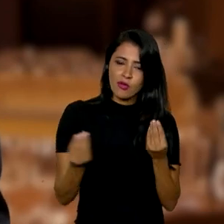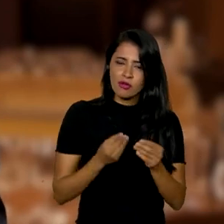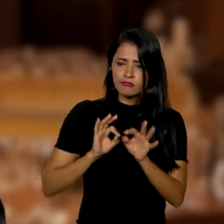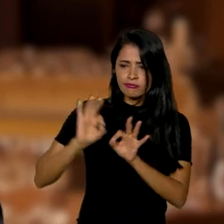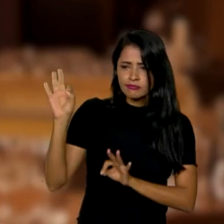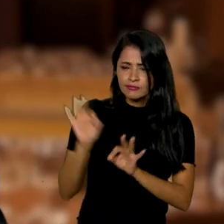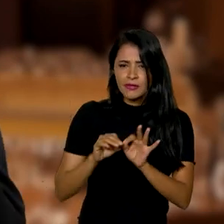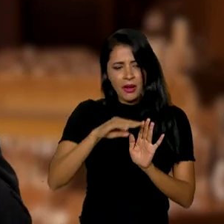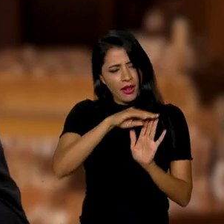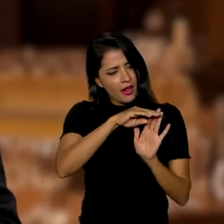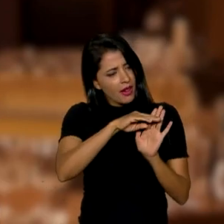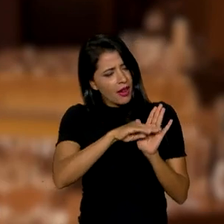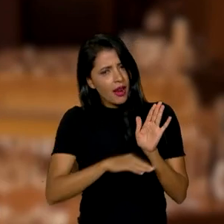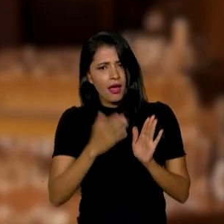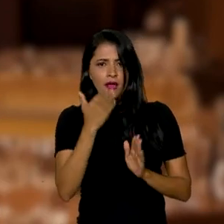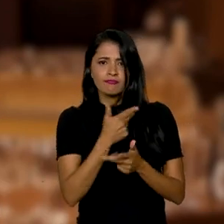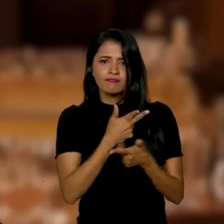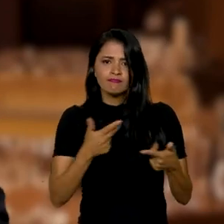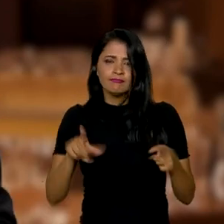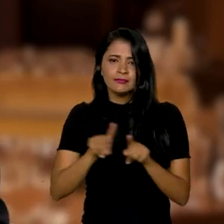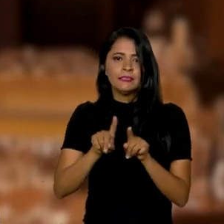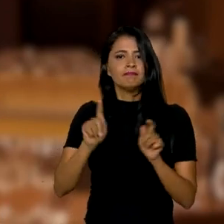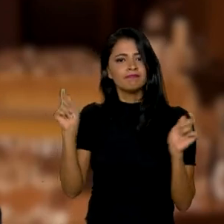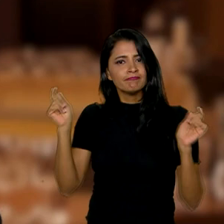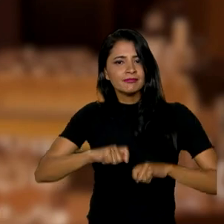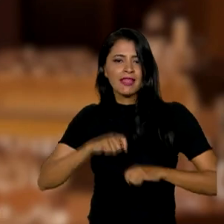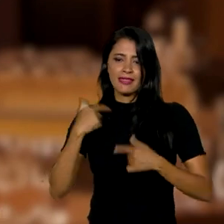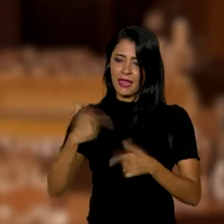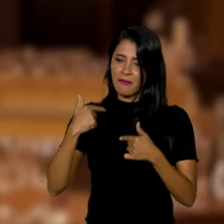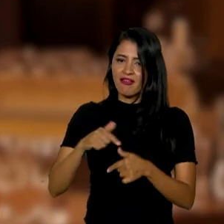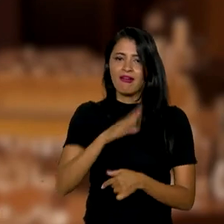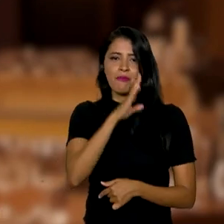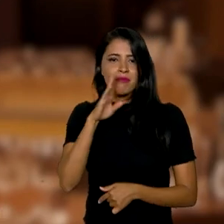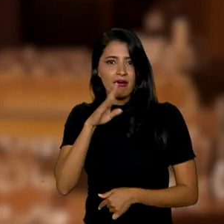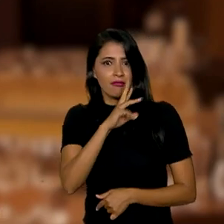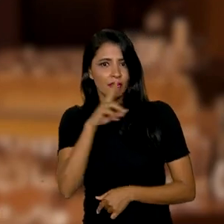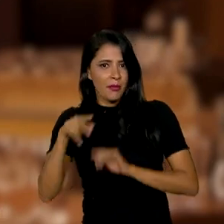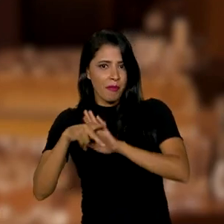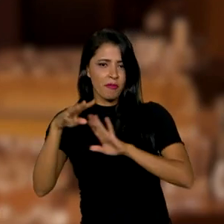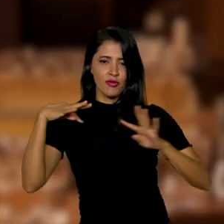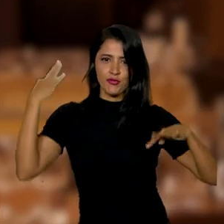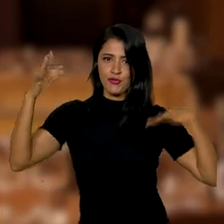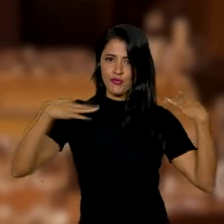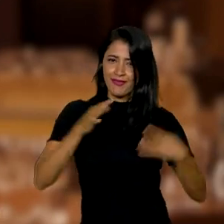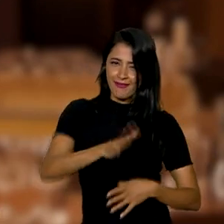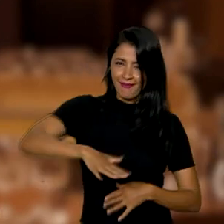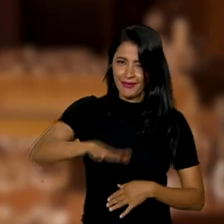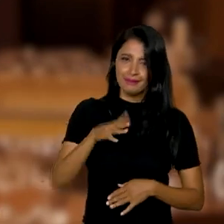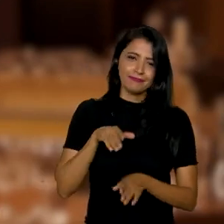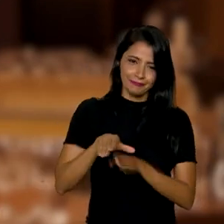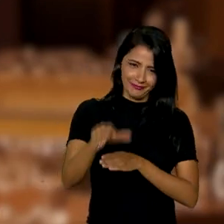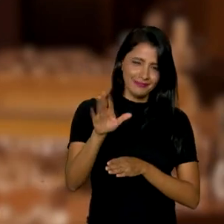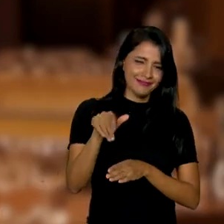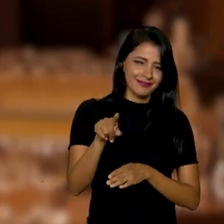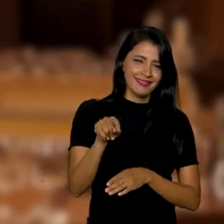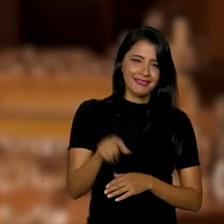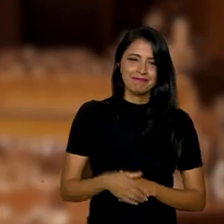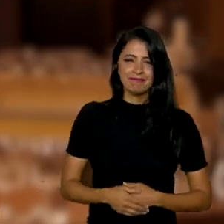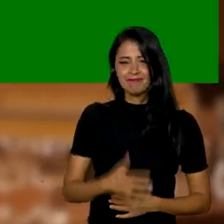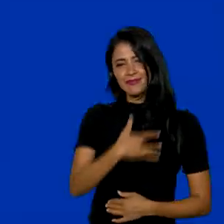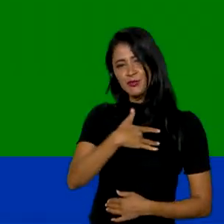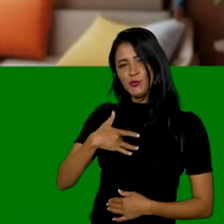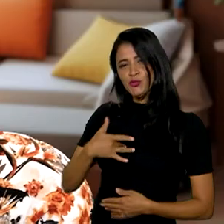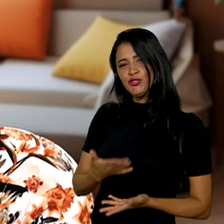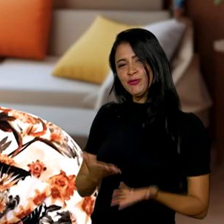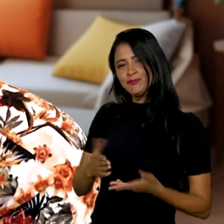planejar cardápios e se qualificar para atuar em bares e restaurantes turísticos. Eu recomendo, viu? Saúde!